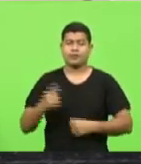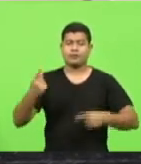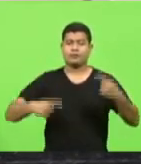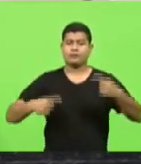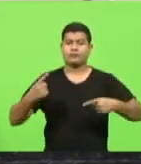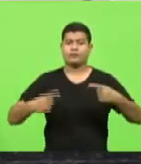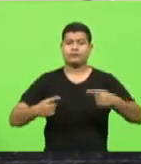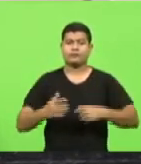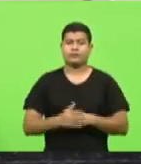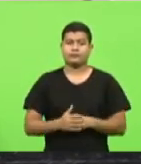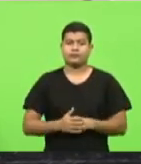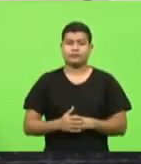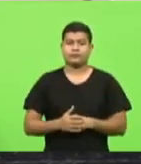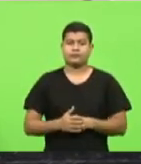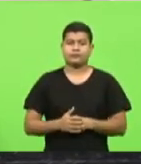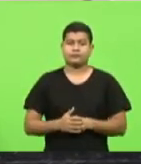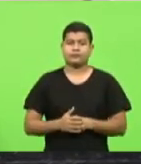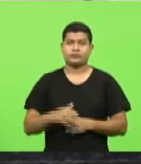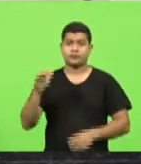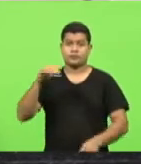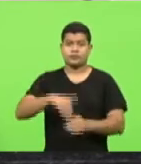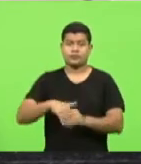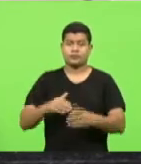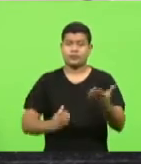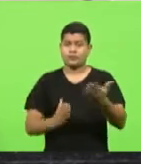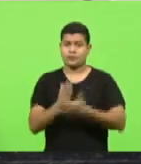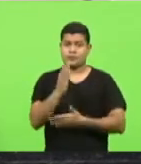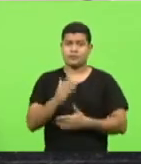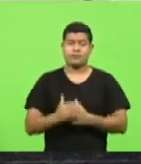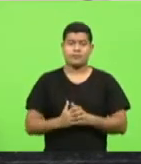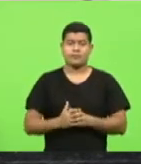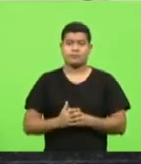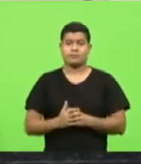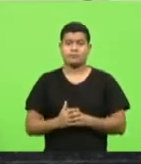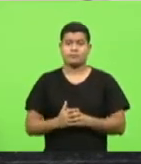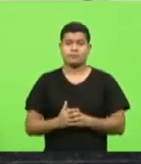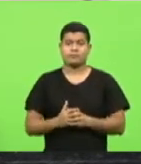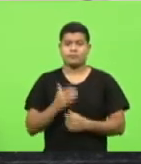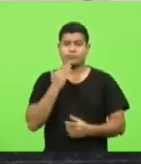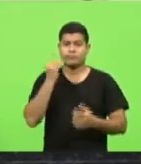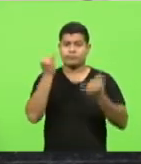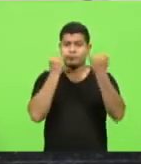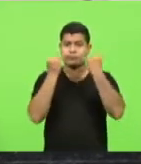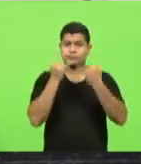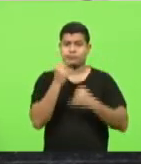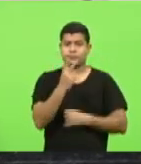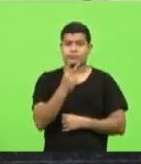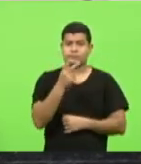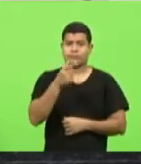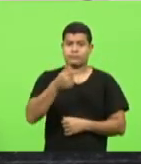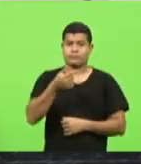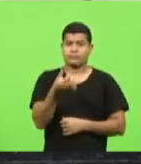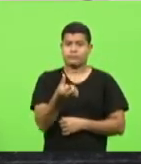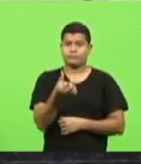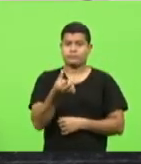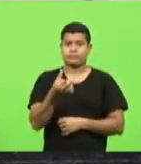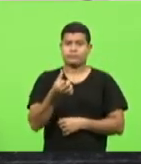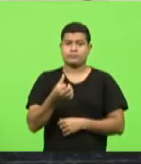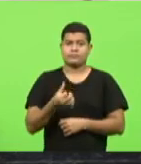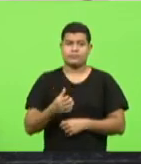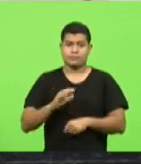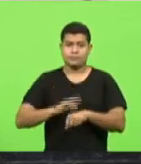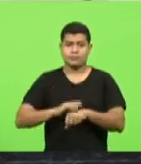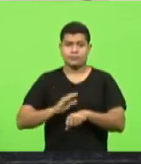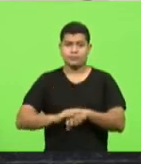em votação aprovado pedido de informação número 276 deputado Gessé